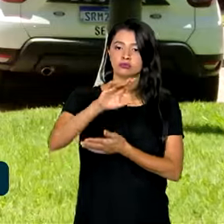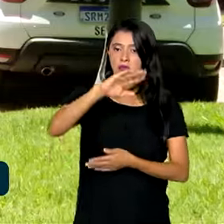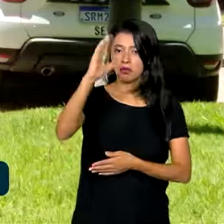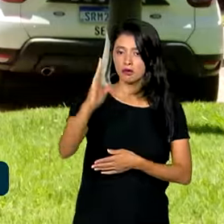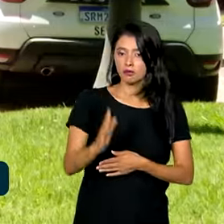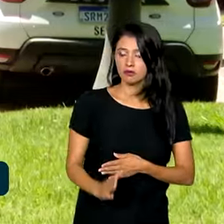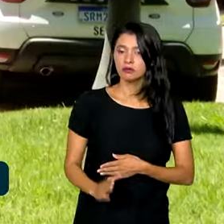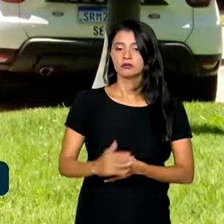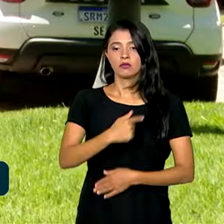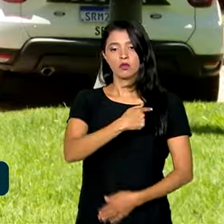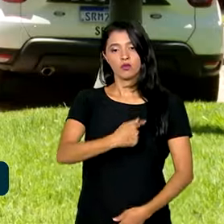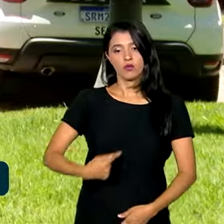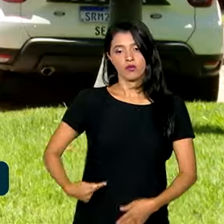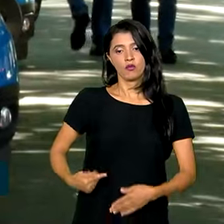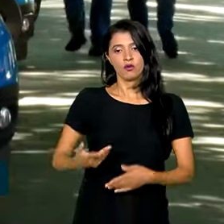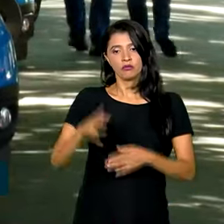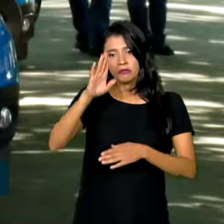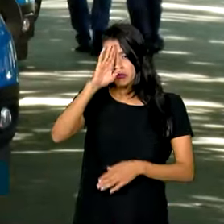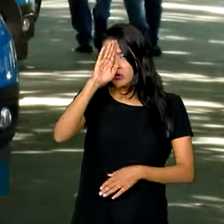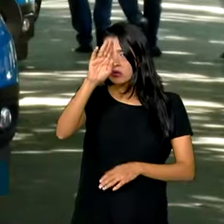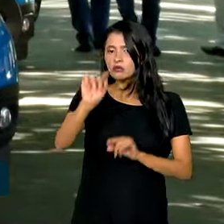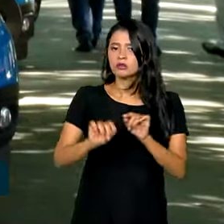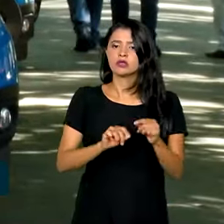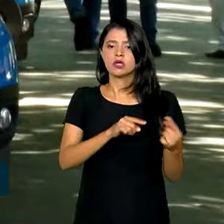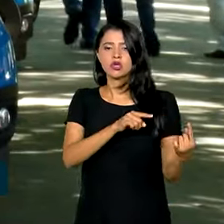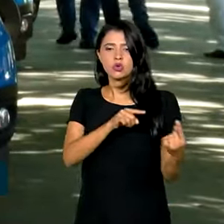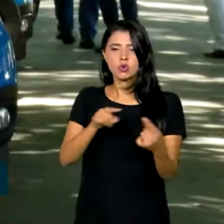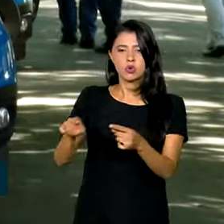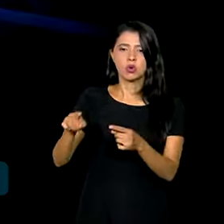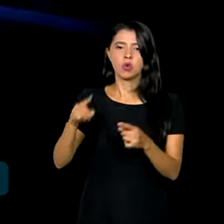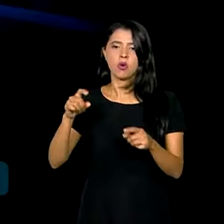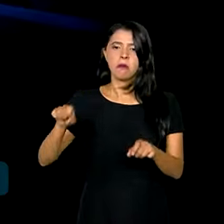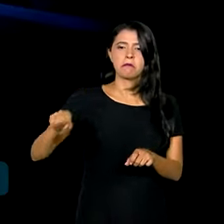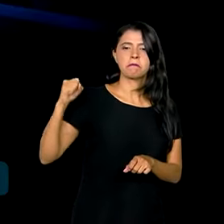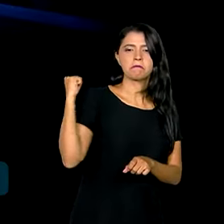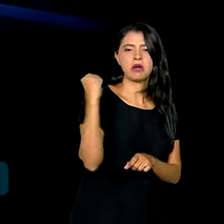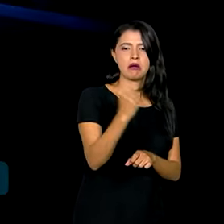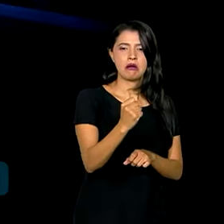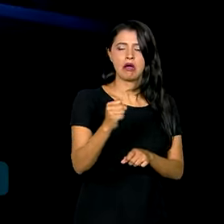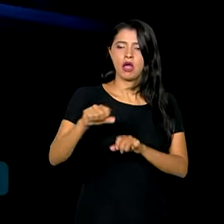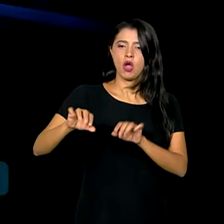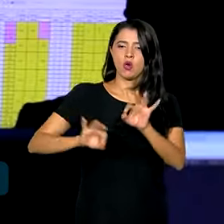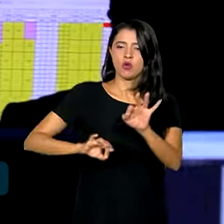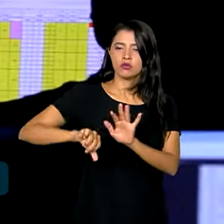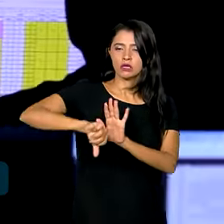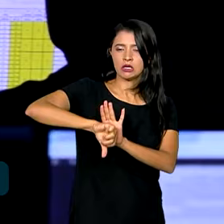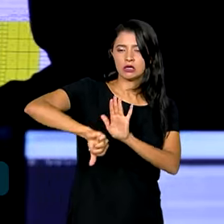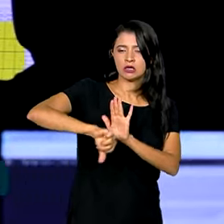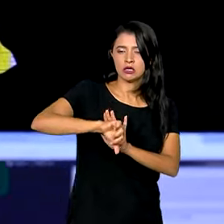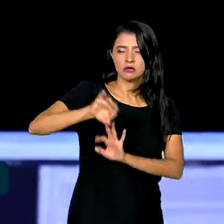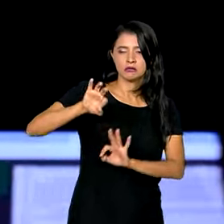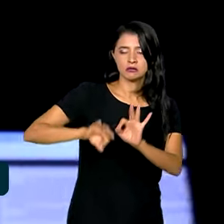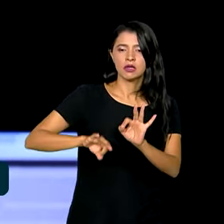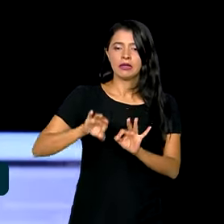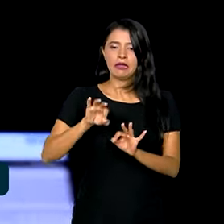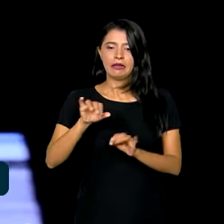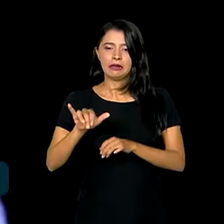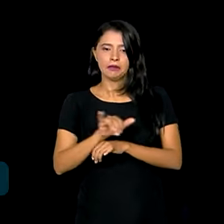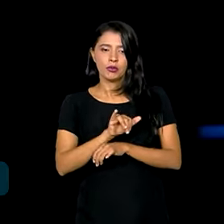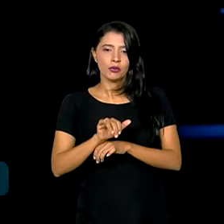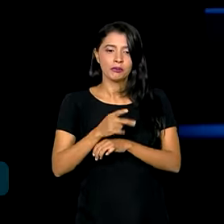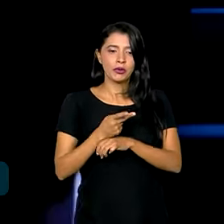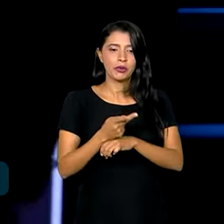O governo quer priorizar o combate a homicídios, ao crime organizado e procura de pessoas